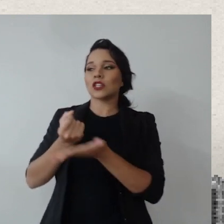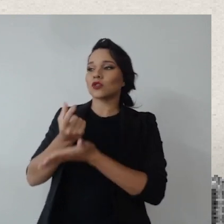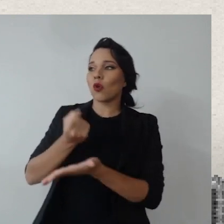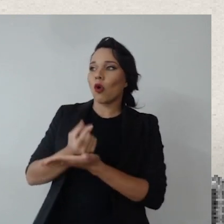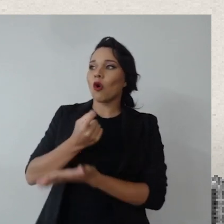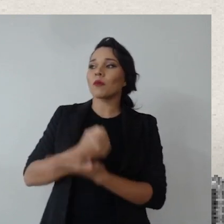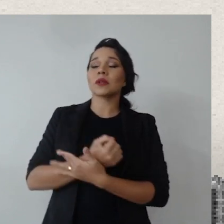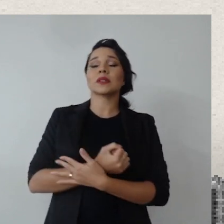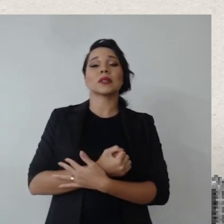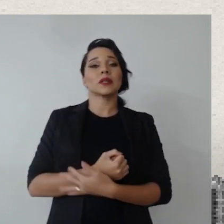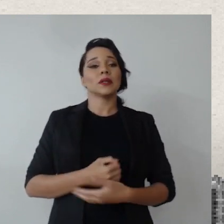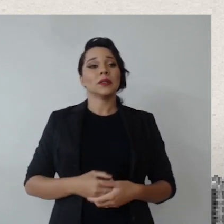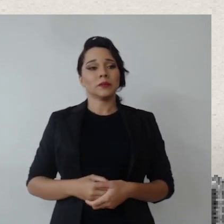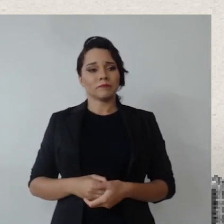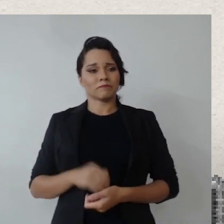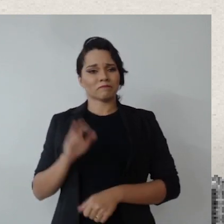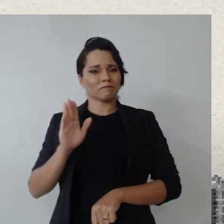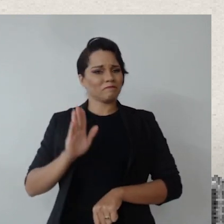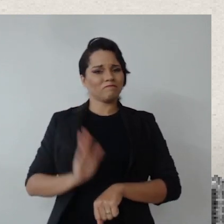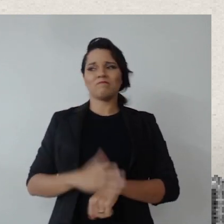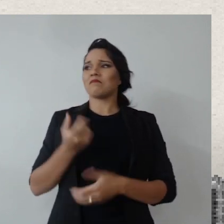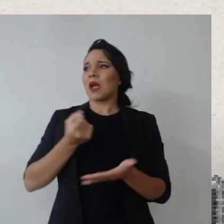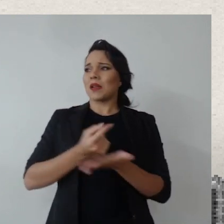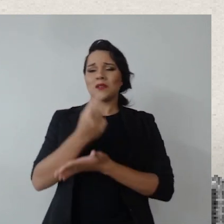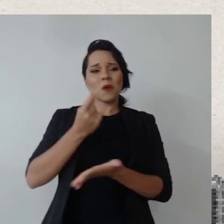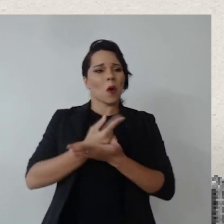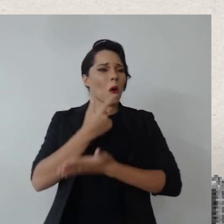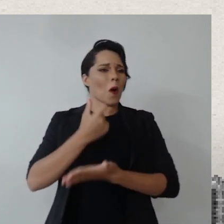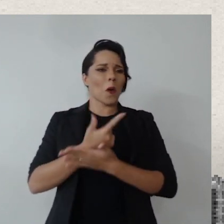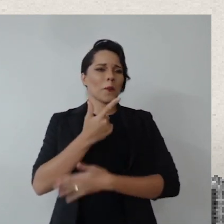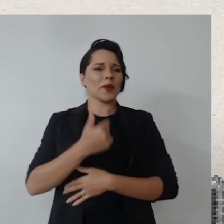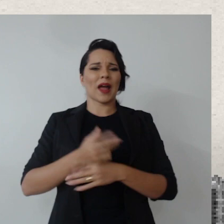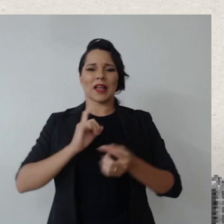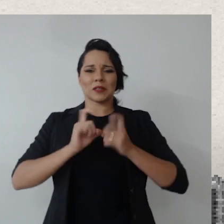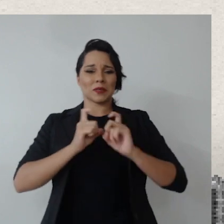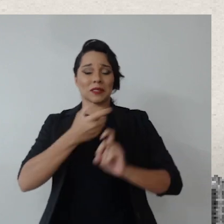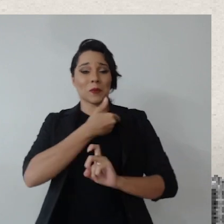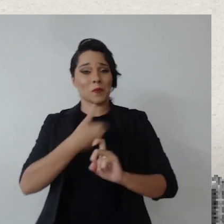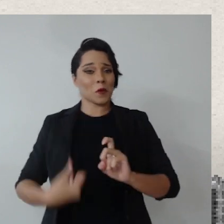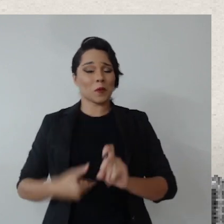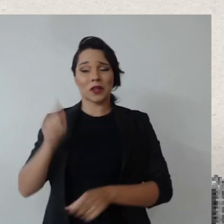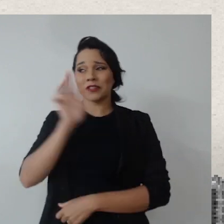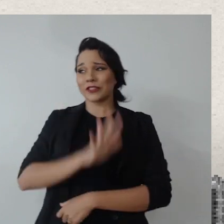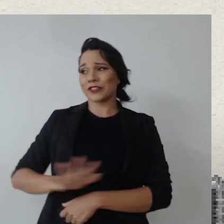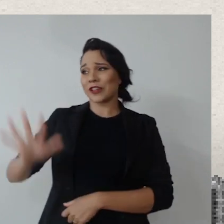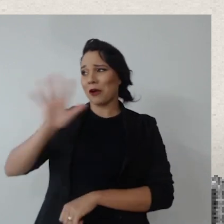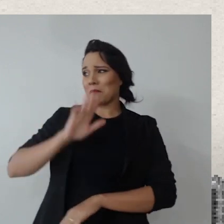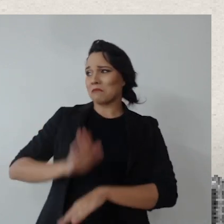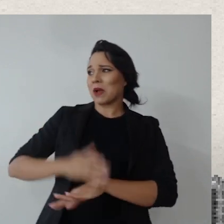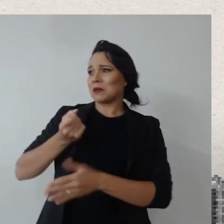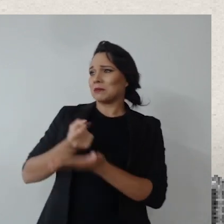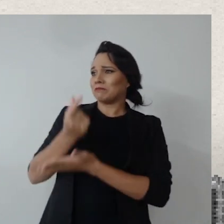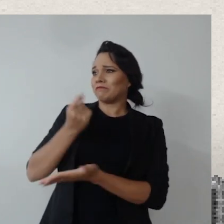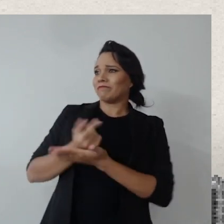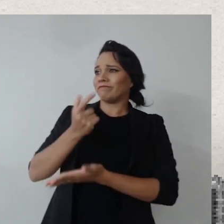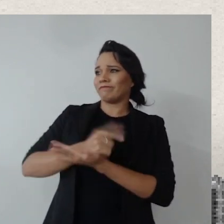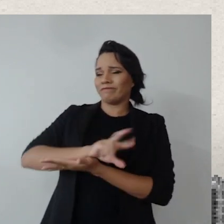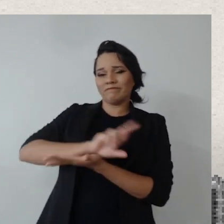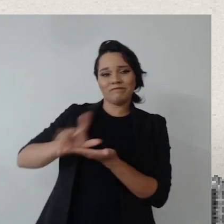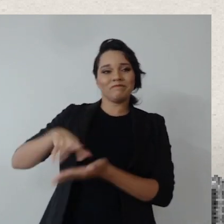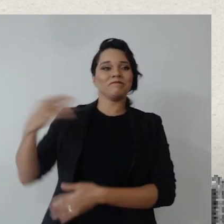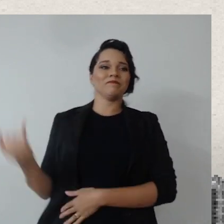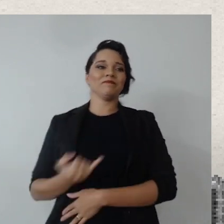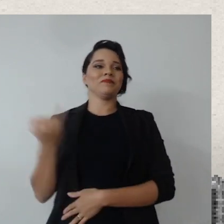compras, inclusive somos o maior comprador, talvez, né, a administração pública como um todo, então, super